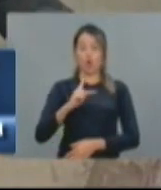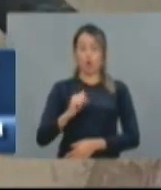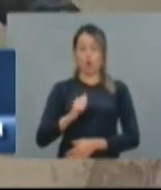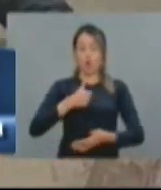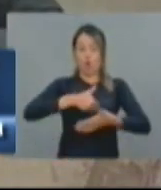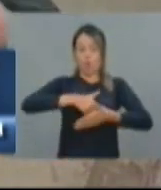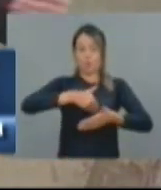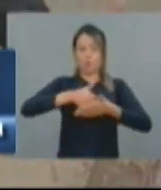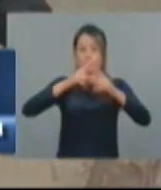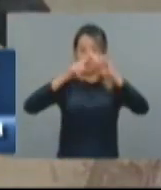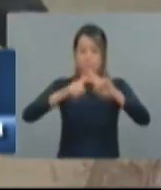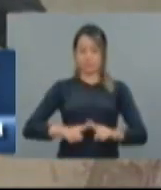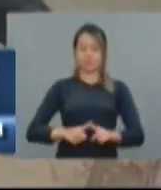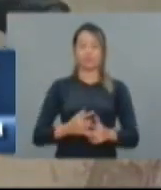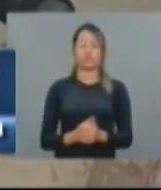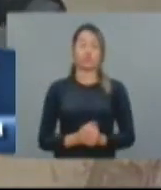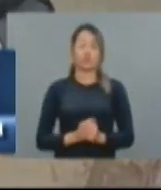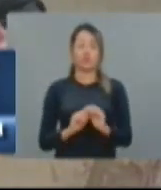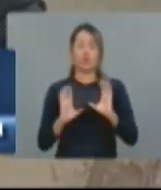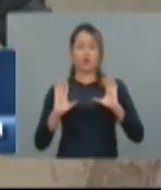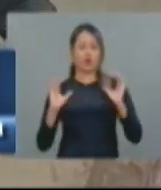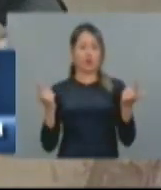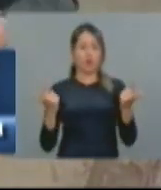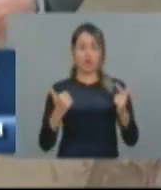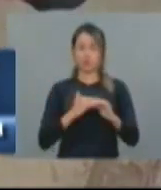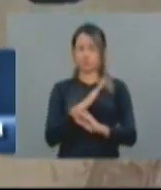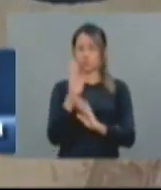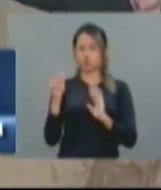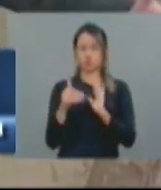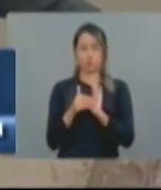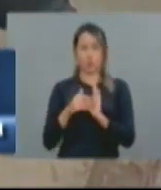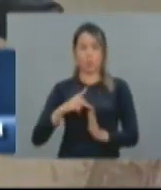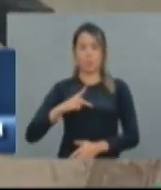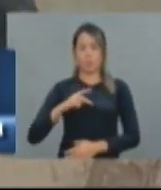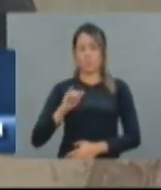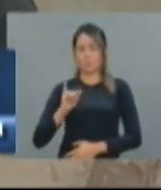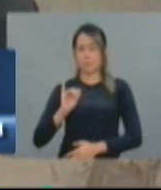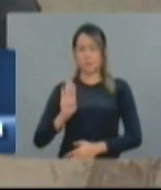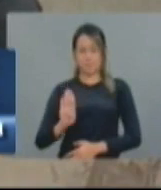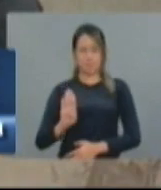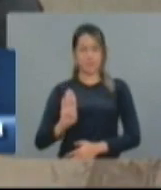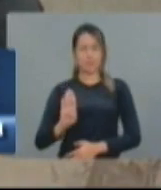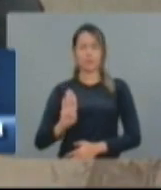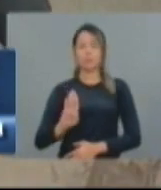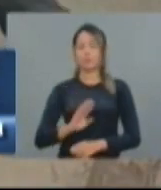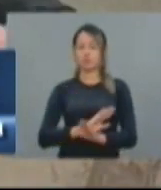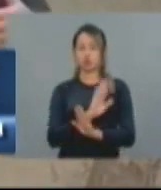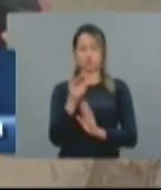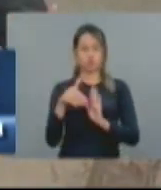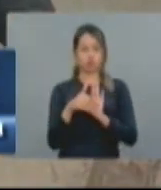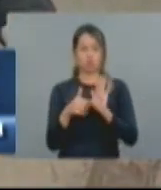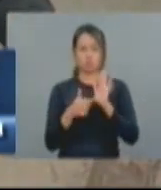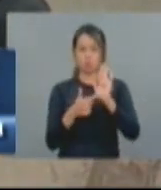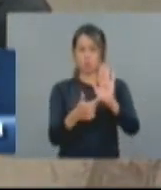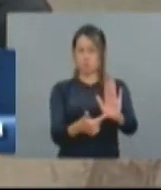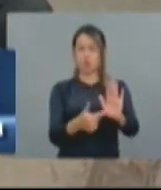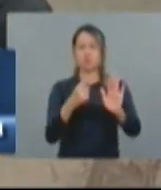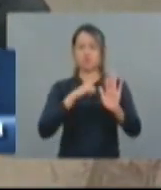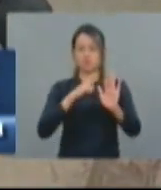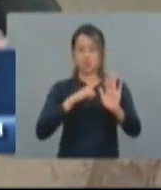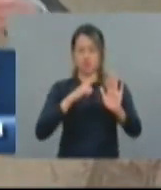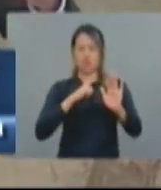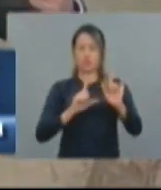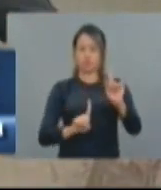Copa do Mundo é óbvio que todos os índices, em todas as atividades, ela houve um aumento, especialmente